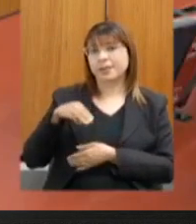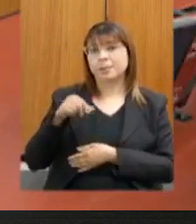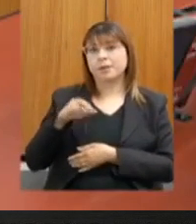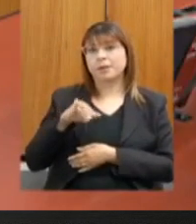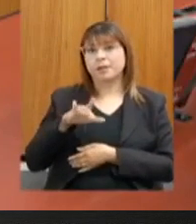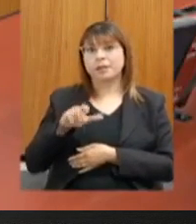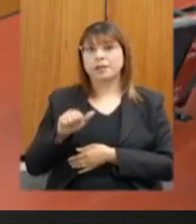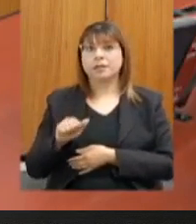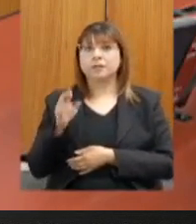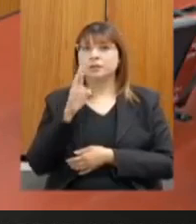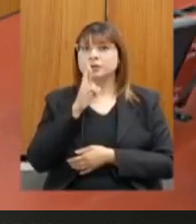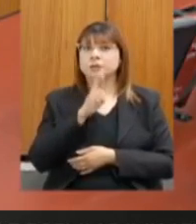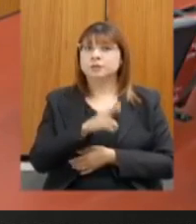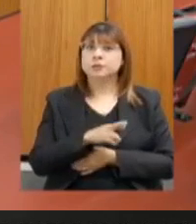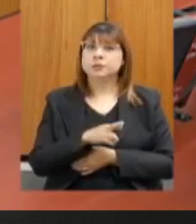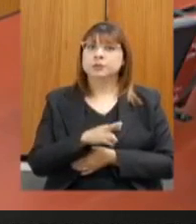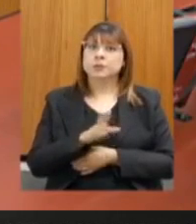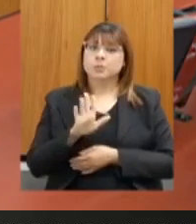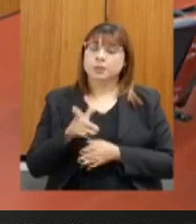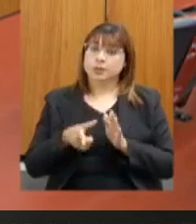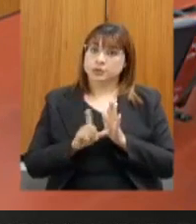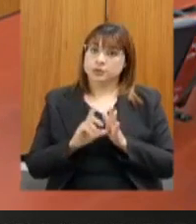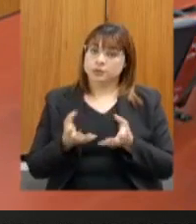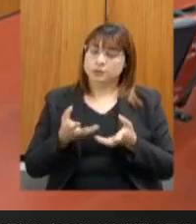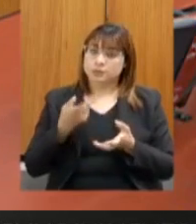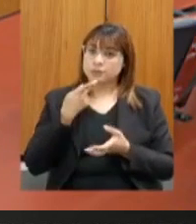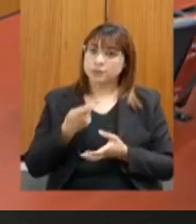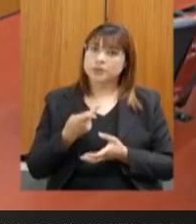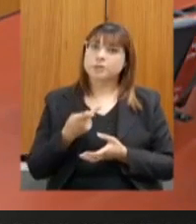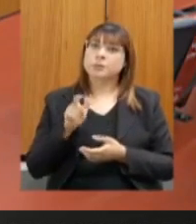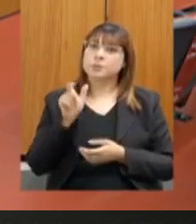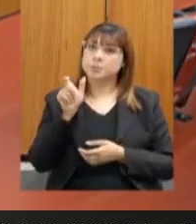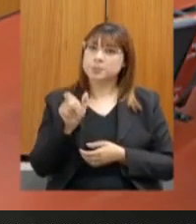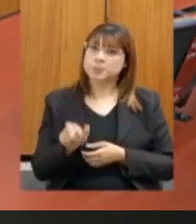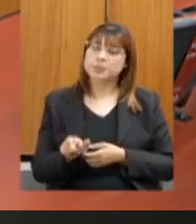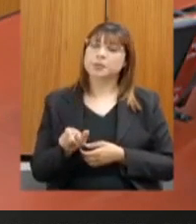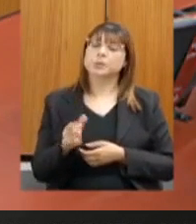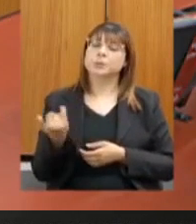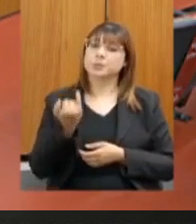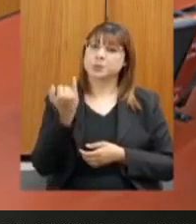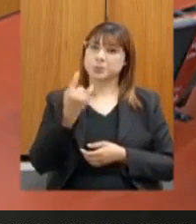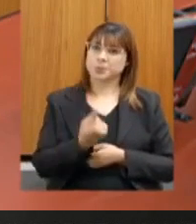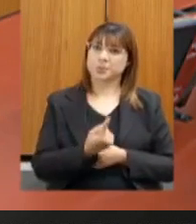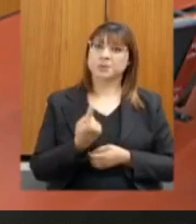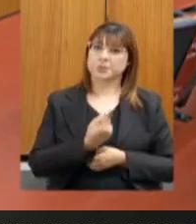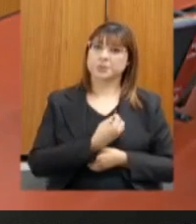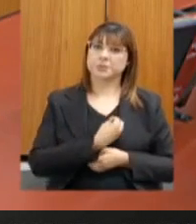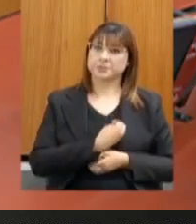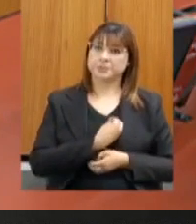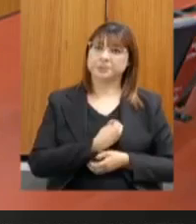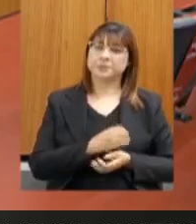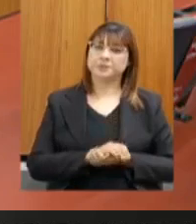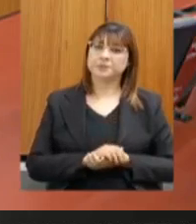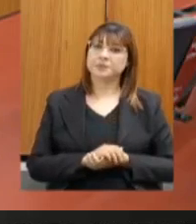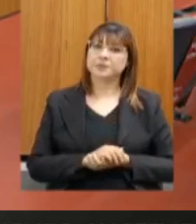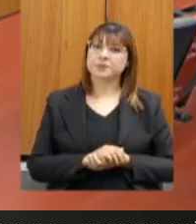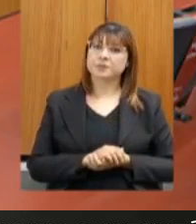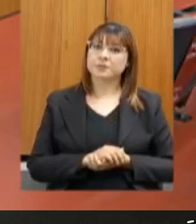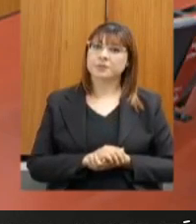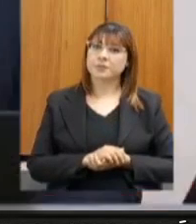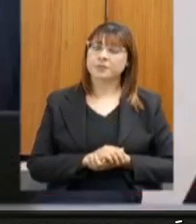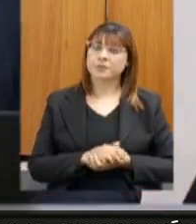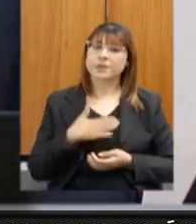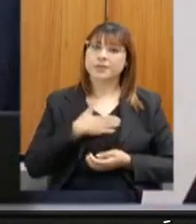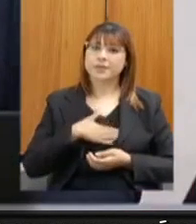para responder as palavras, mas antes eu quero registrar a presença de uma pessoa que é muito importante para todos nós aqui, nosso querido aqui,